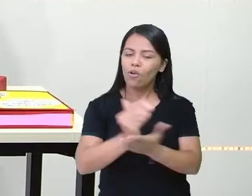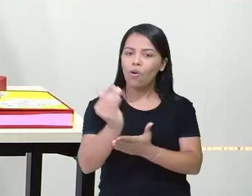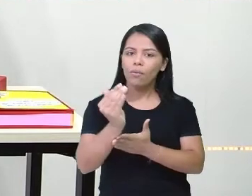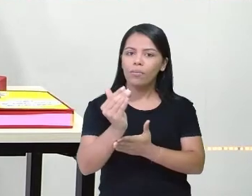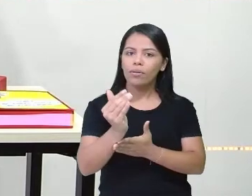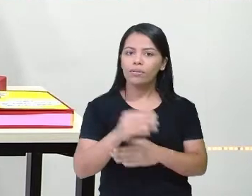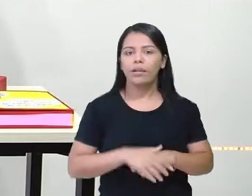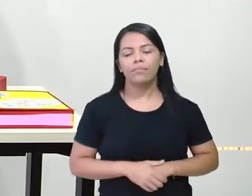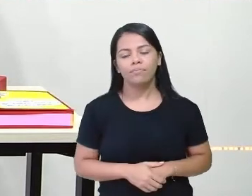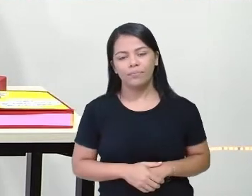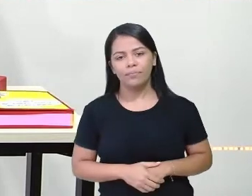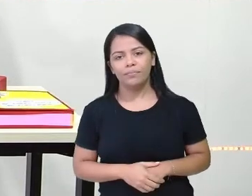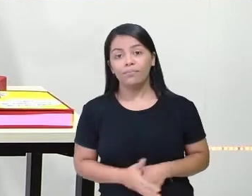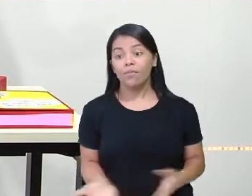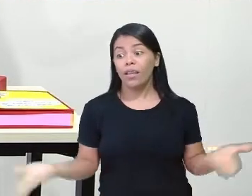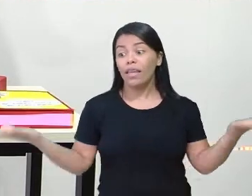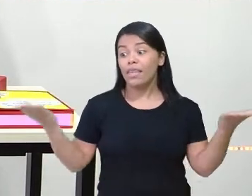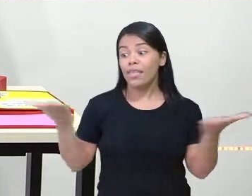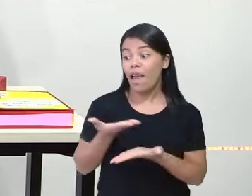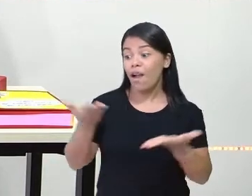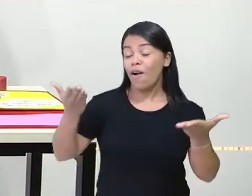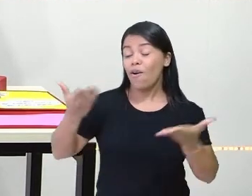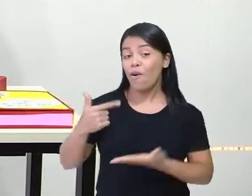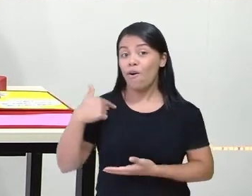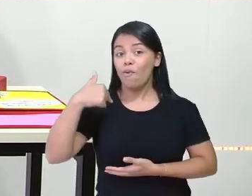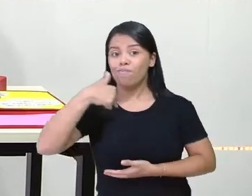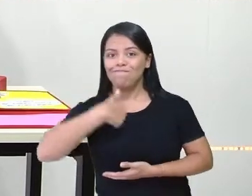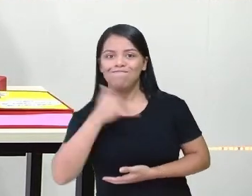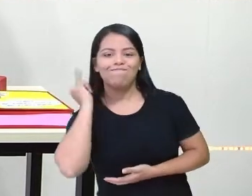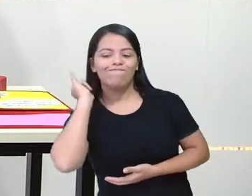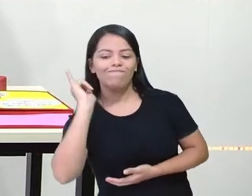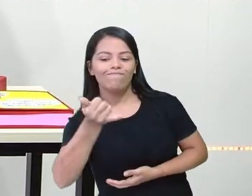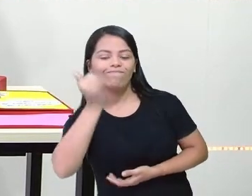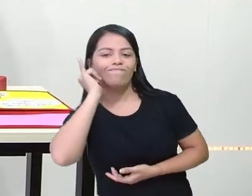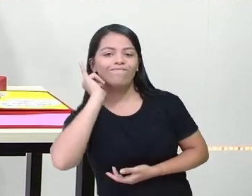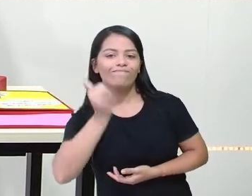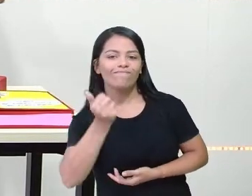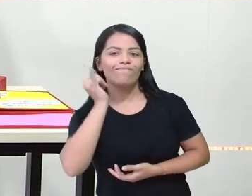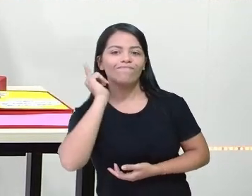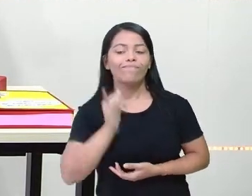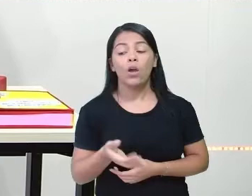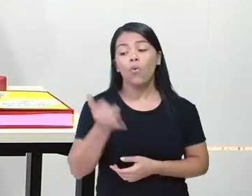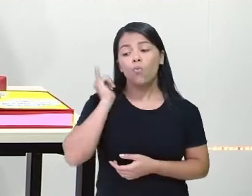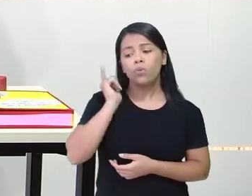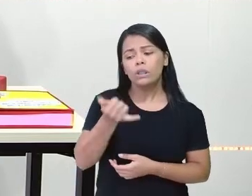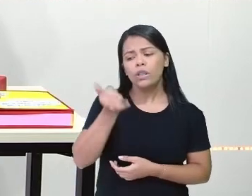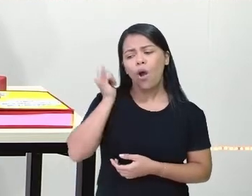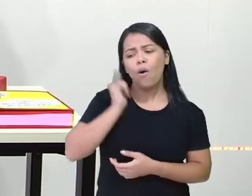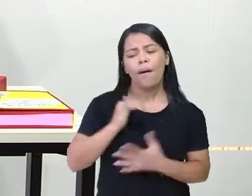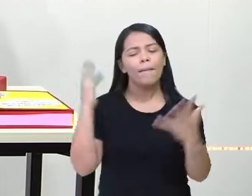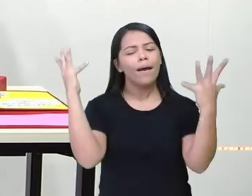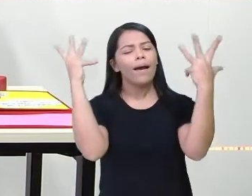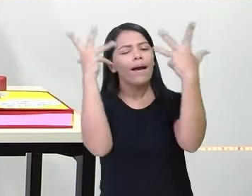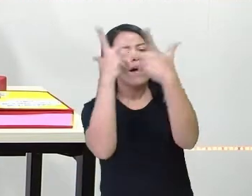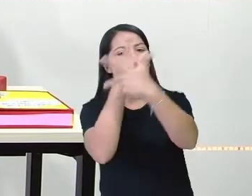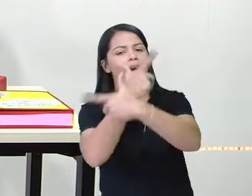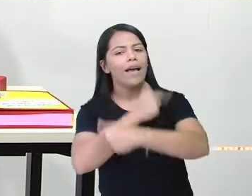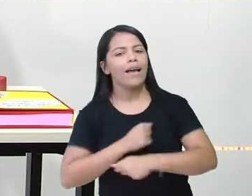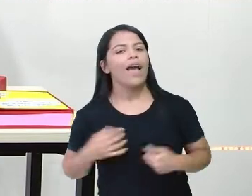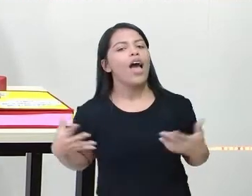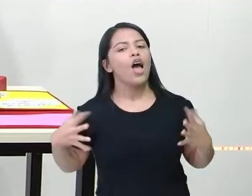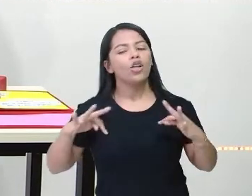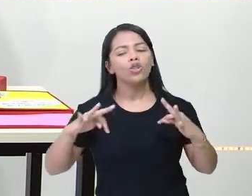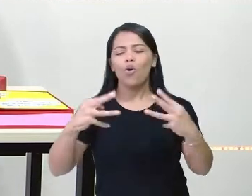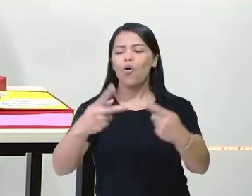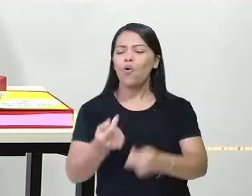E agora, minha gente, uma história eu vou contar. Uma história bem bonita. Todo mundo